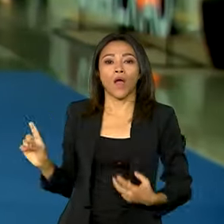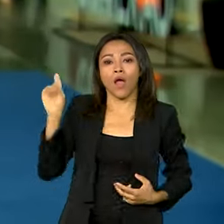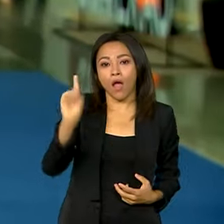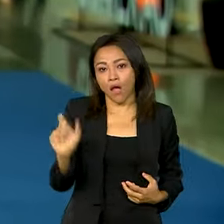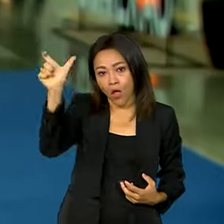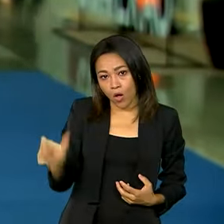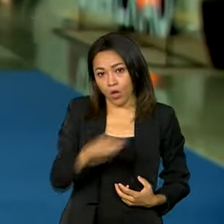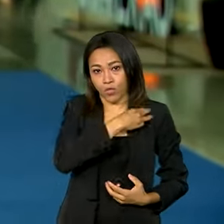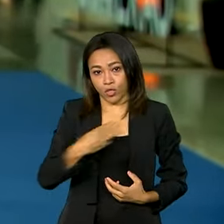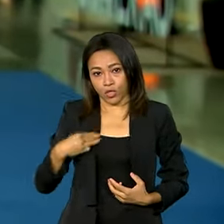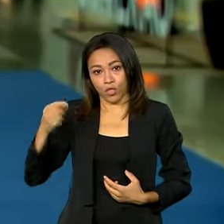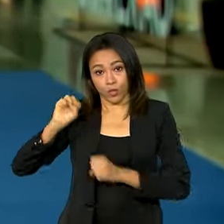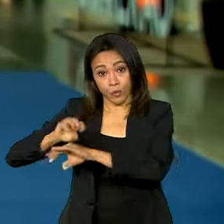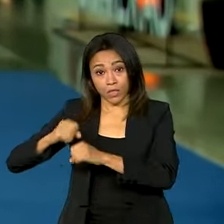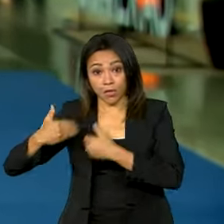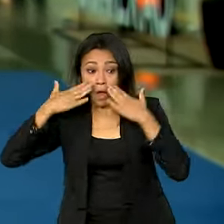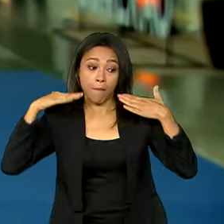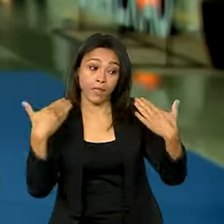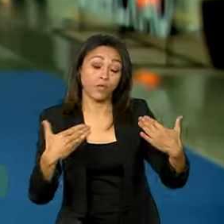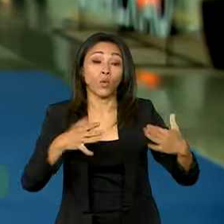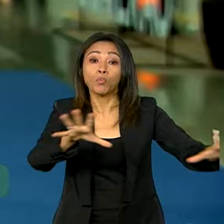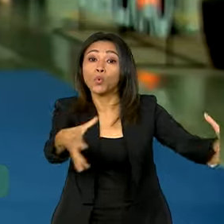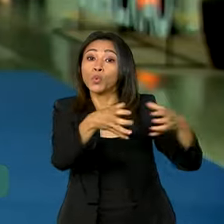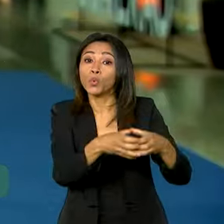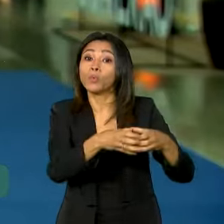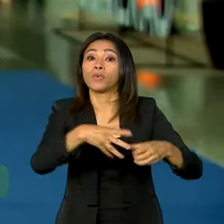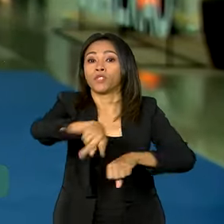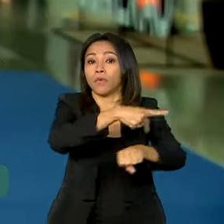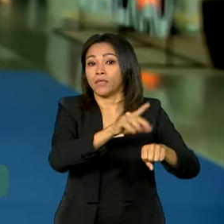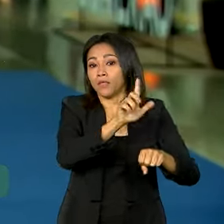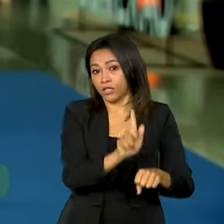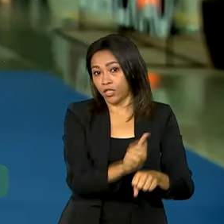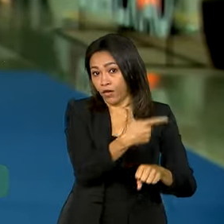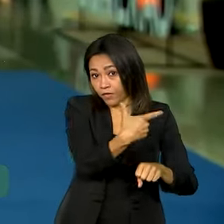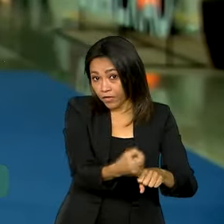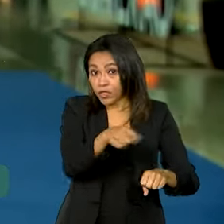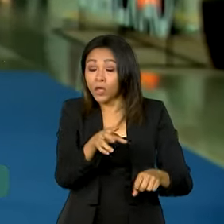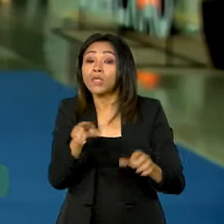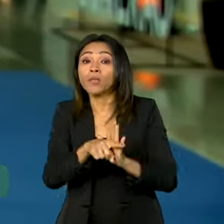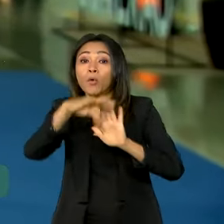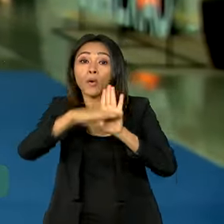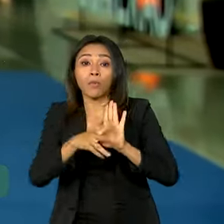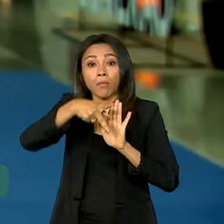aos ministros dos países do G20 o PNAE, o Programa Nacional de Alimentação Escolar. Junto com especialistas, delegações convidadas